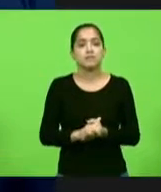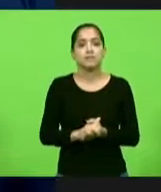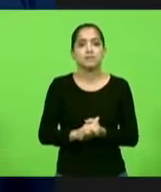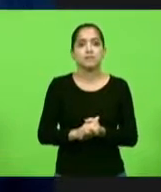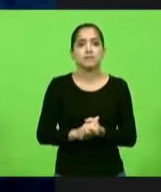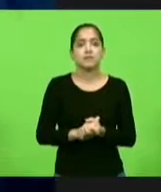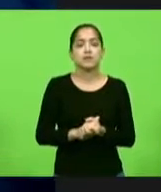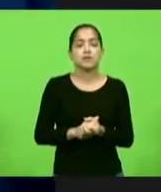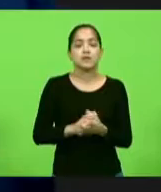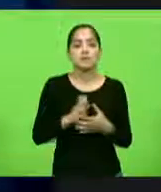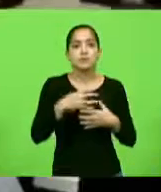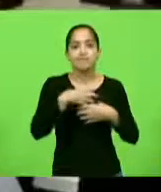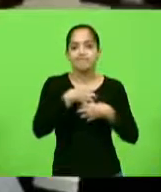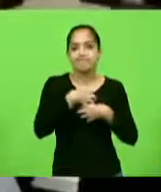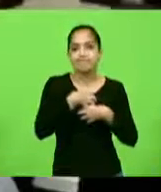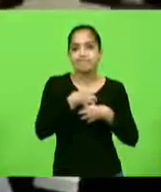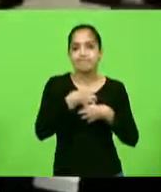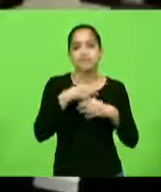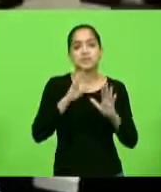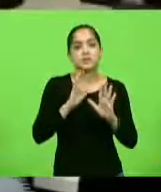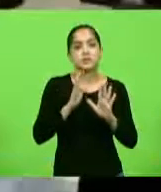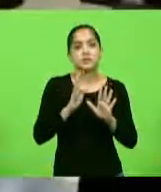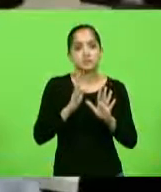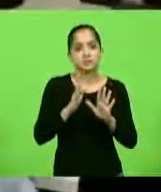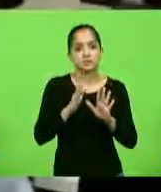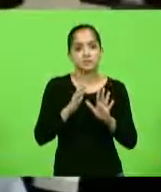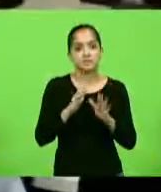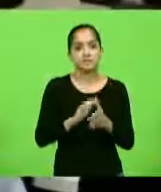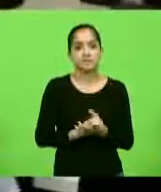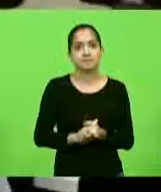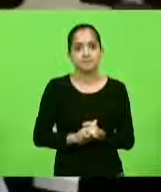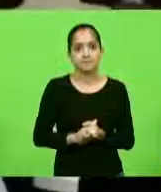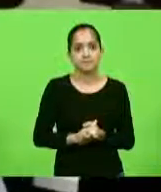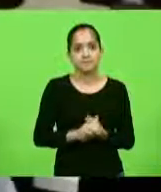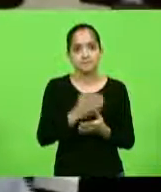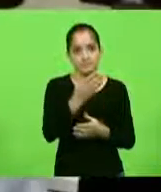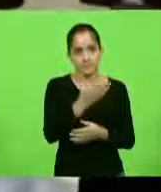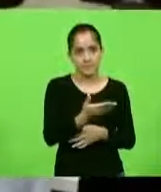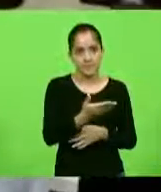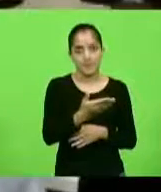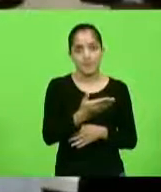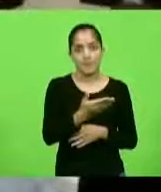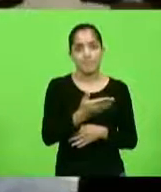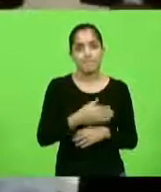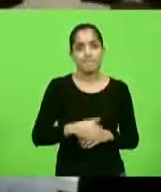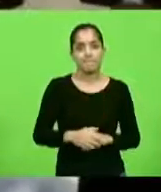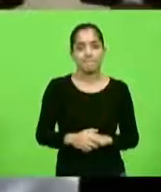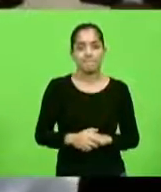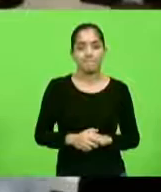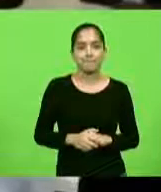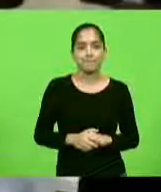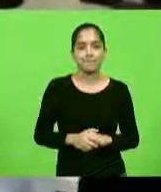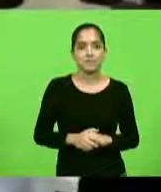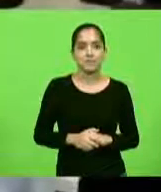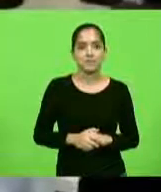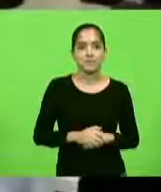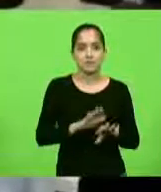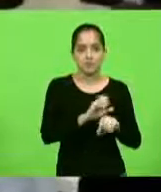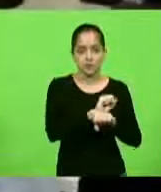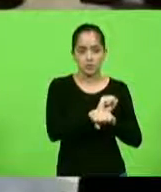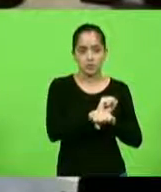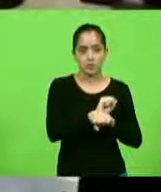Alba, já te passo, meu grande amigo, só peça, só um instantinho,